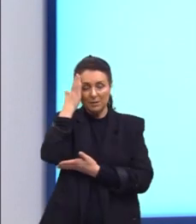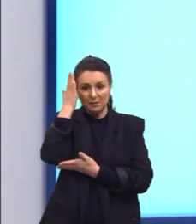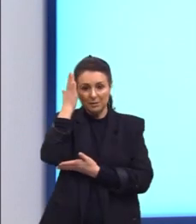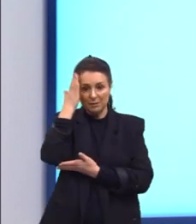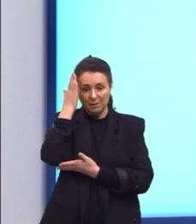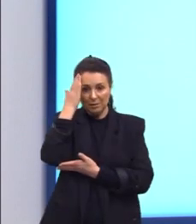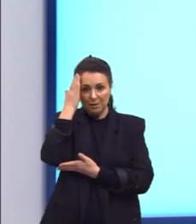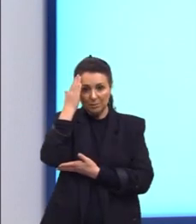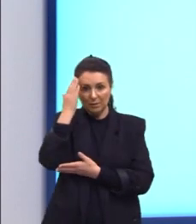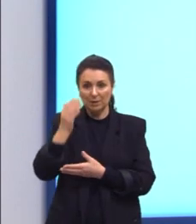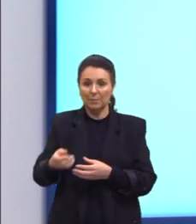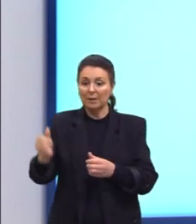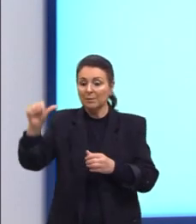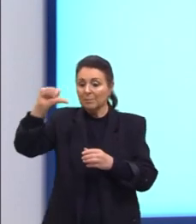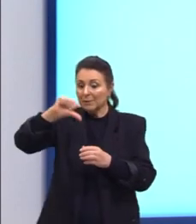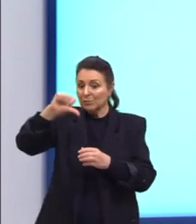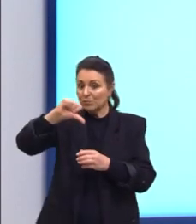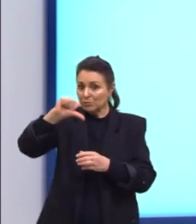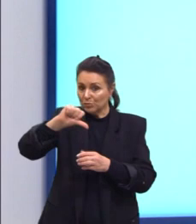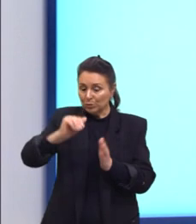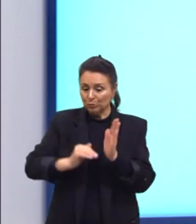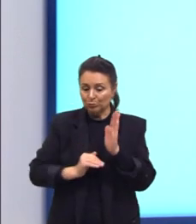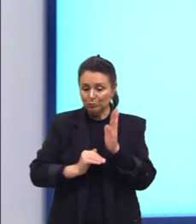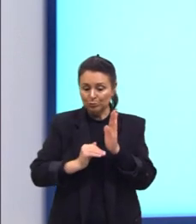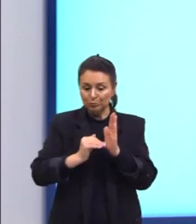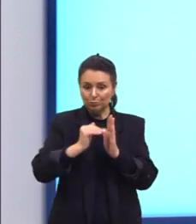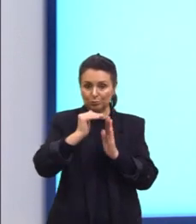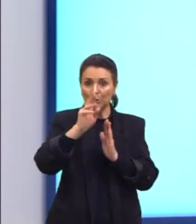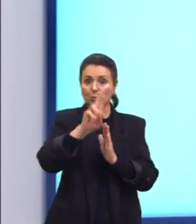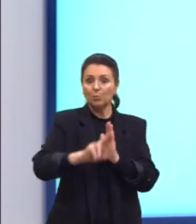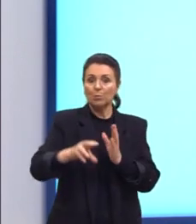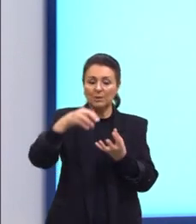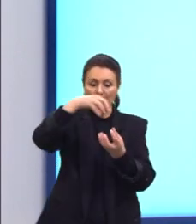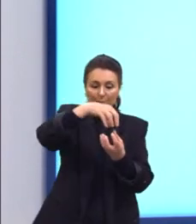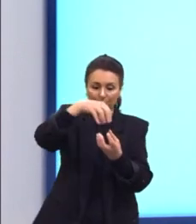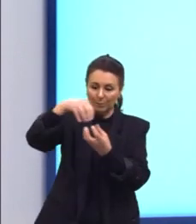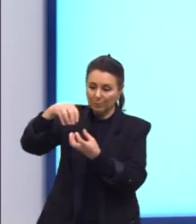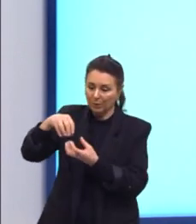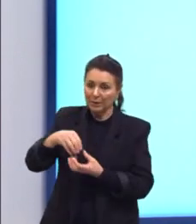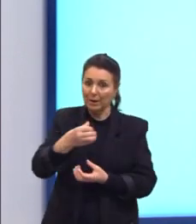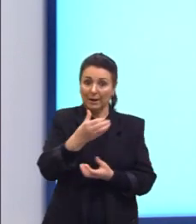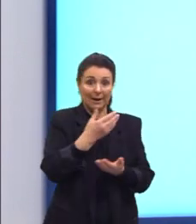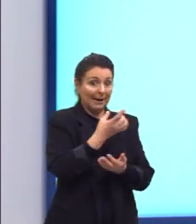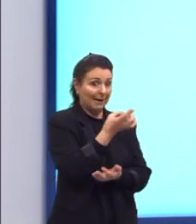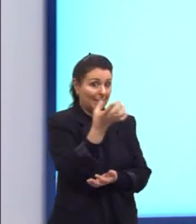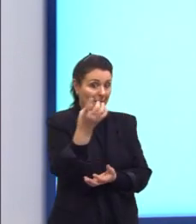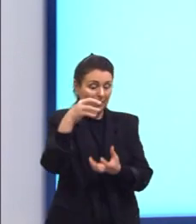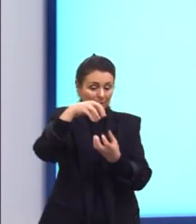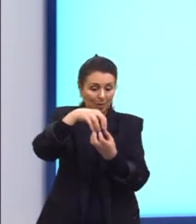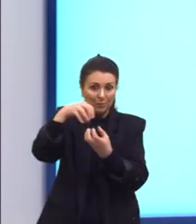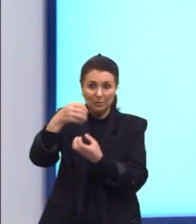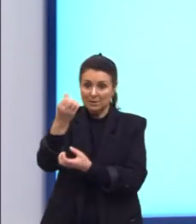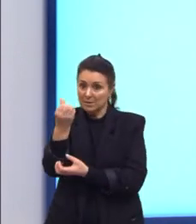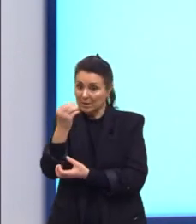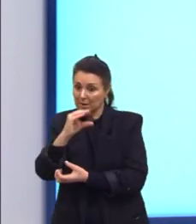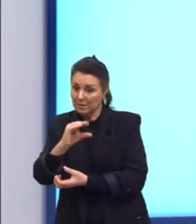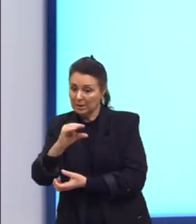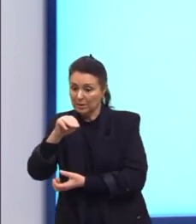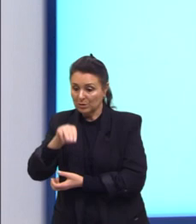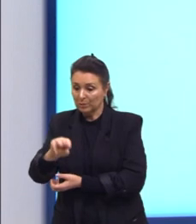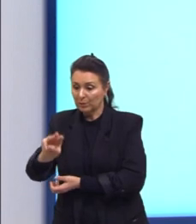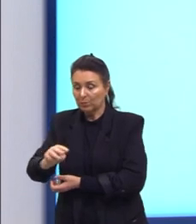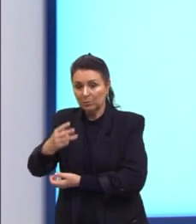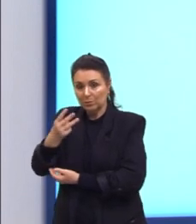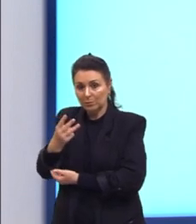para ser preenchido, nós vamos utilizar bolinhas e cada uma delas tem 6 centímetros cúbicos.